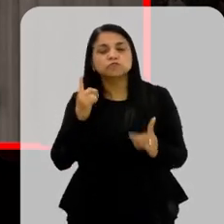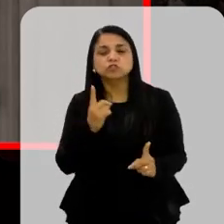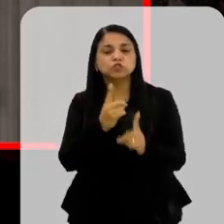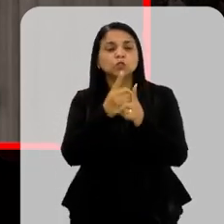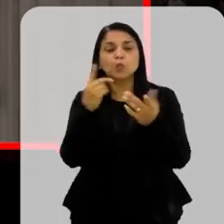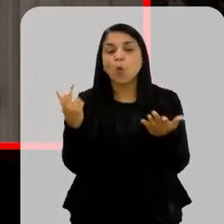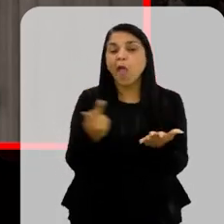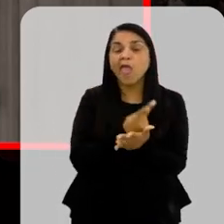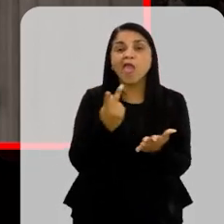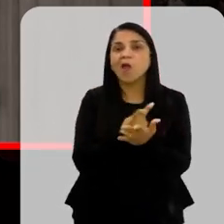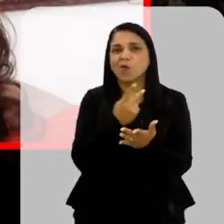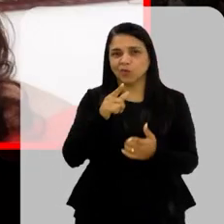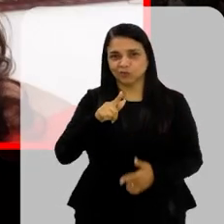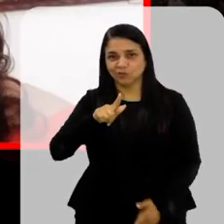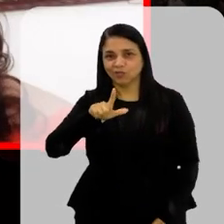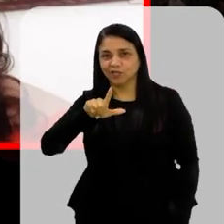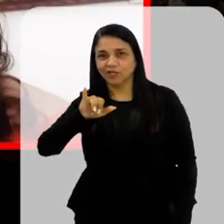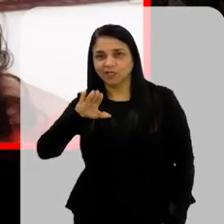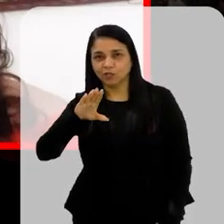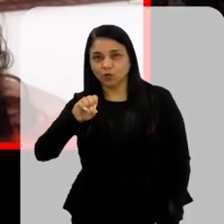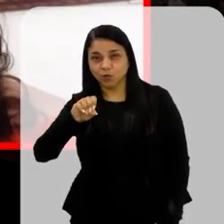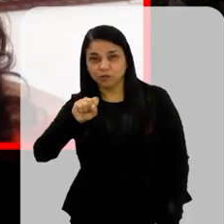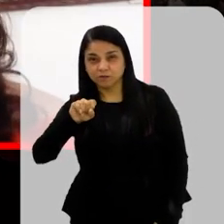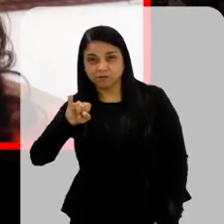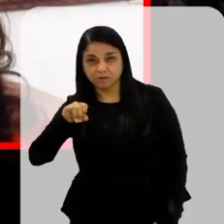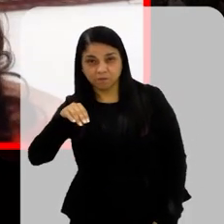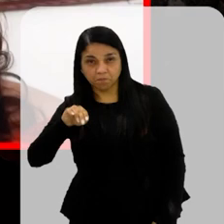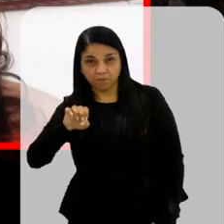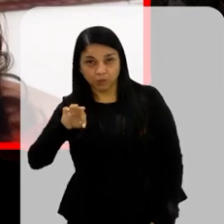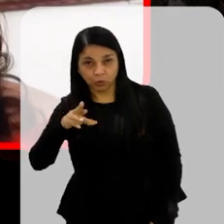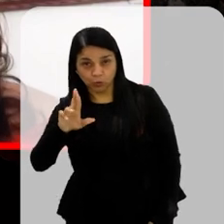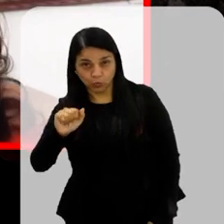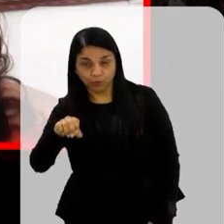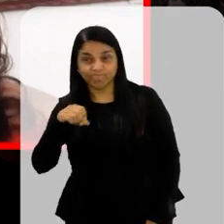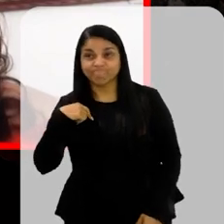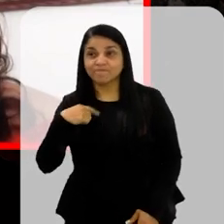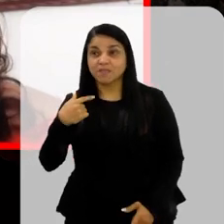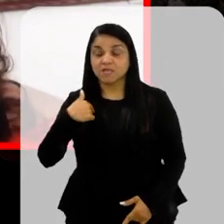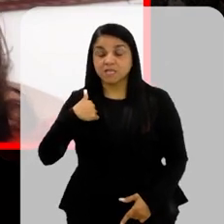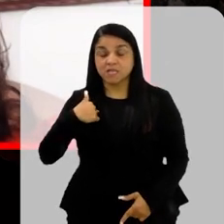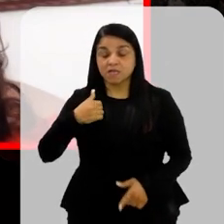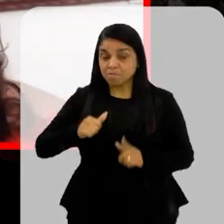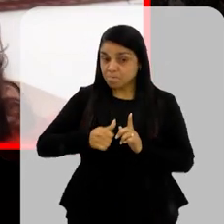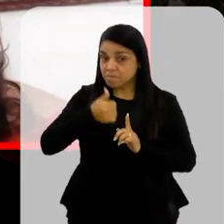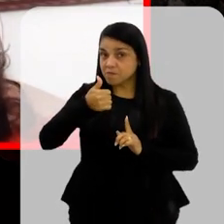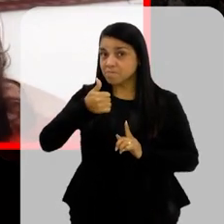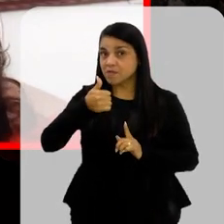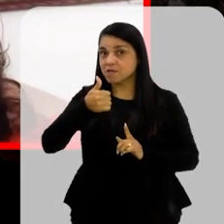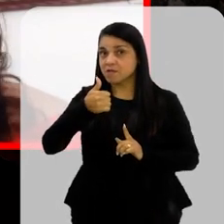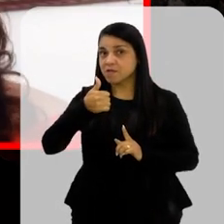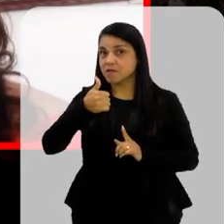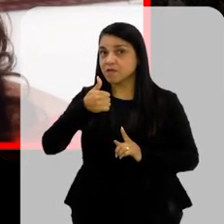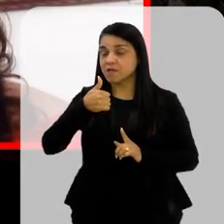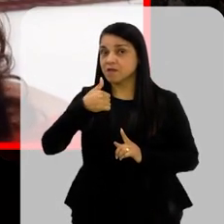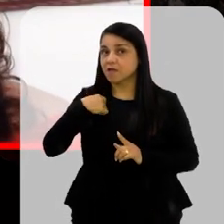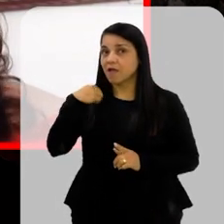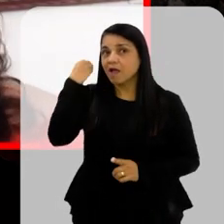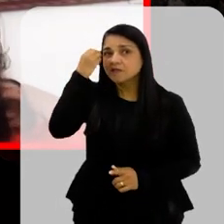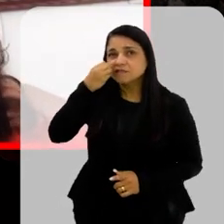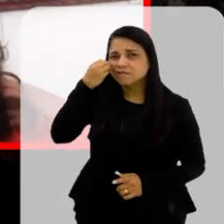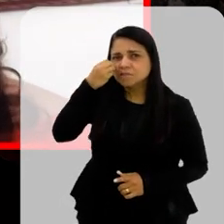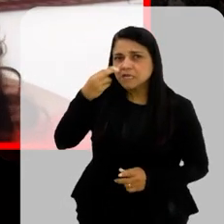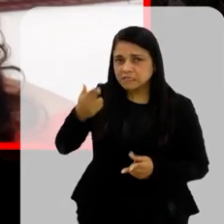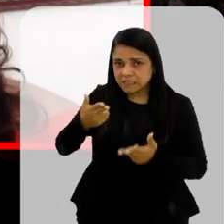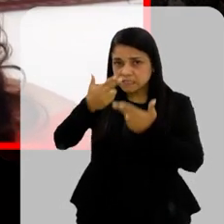Precisão No glicosímetro É Eu vou te dizer Que foi Assim A primeira A primeira A primeira